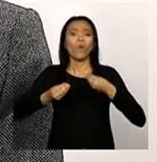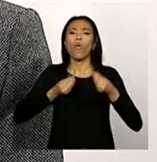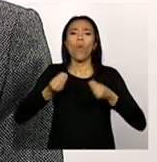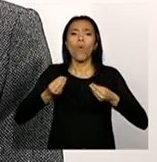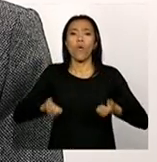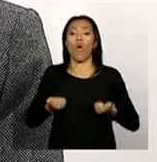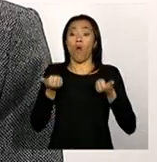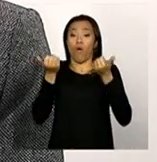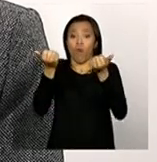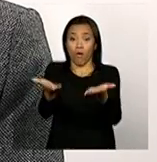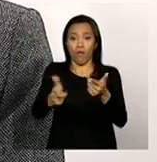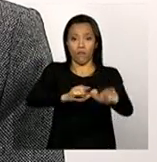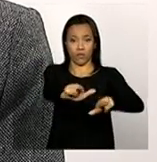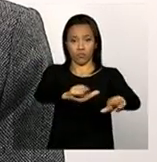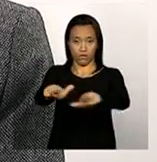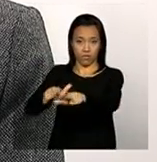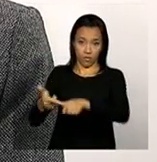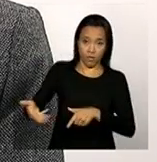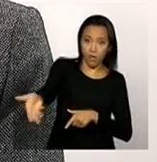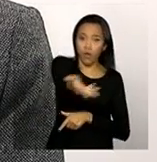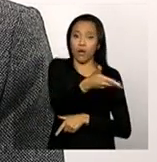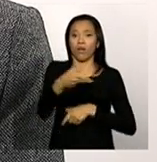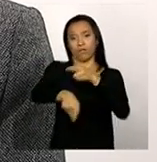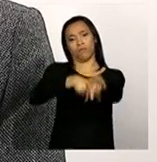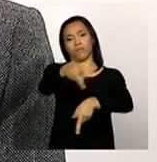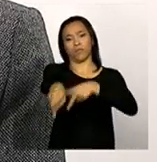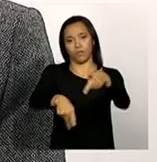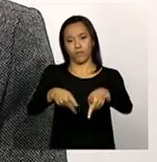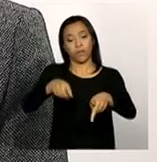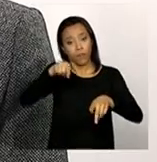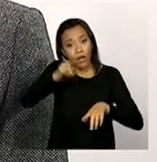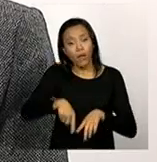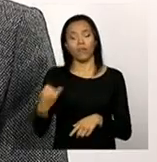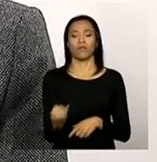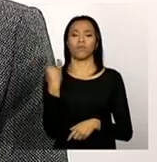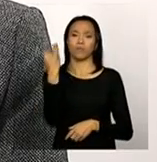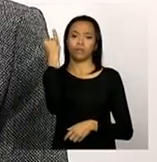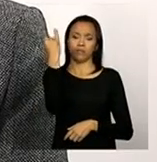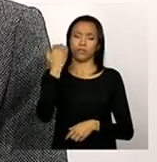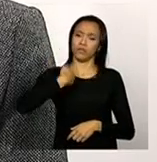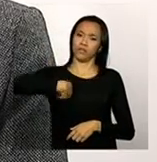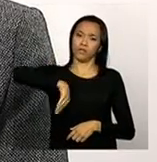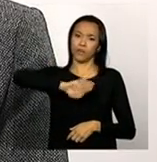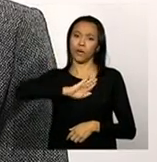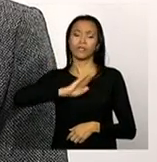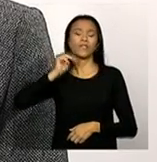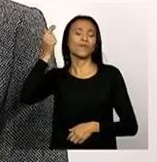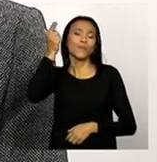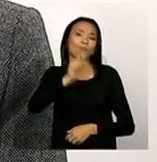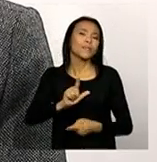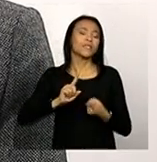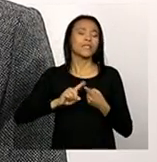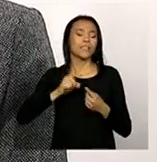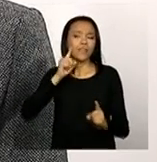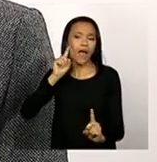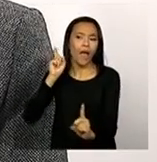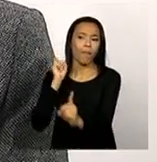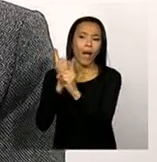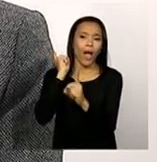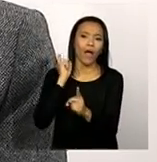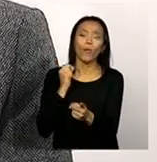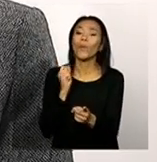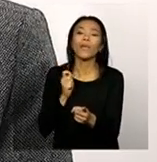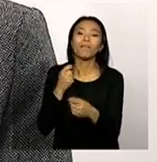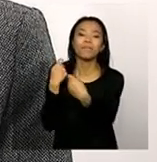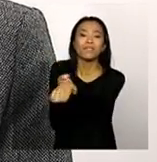estamos realizando para a população. Então, é muito importante a gente conseguir realmente identificar, como o Simone mencionou,